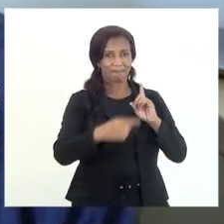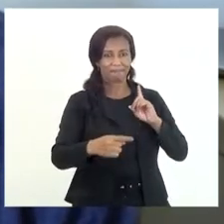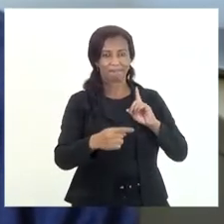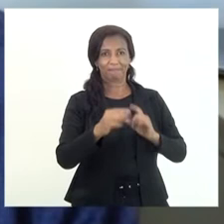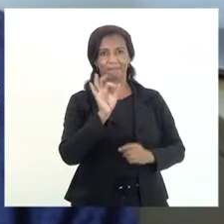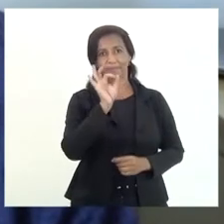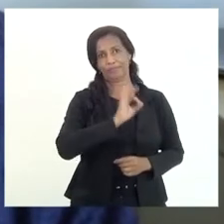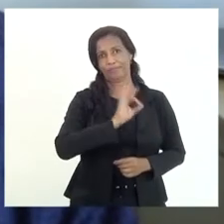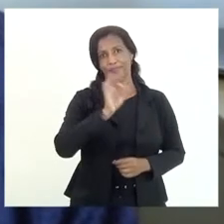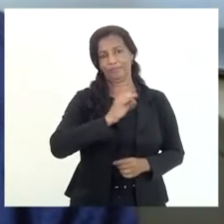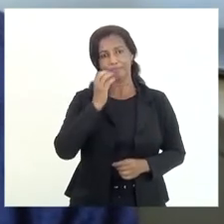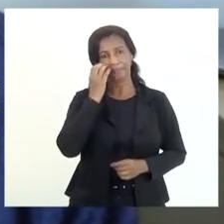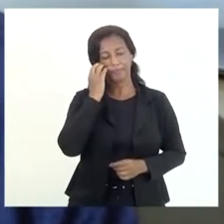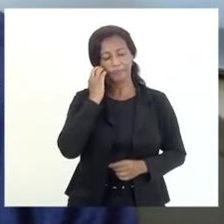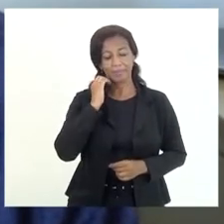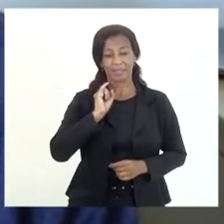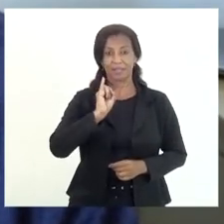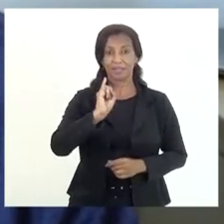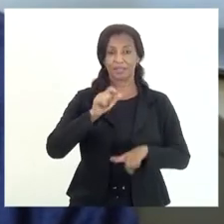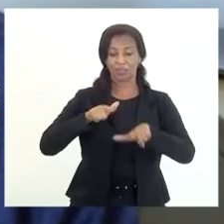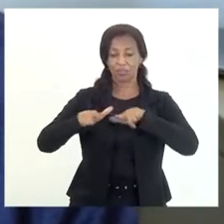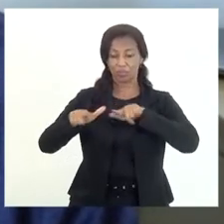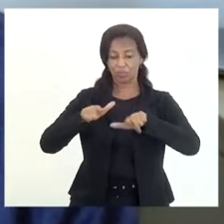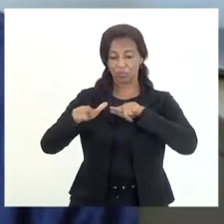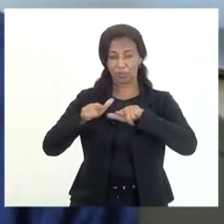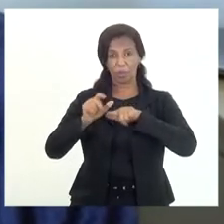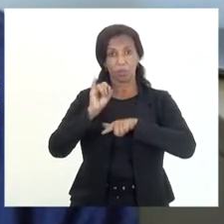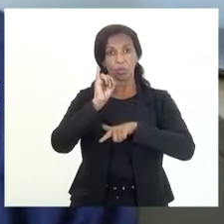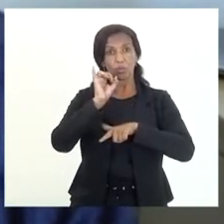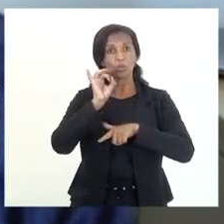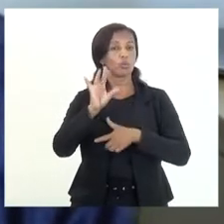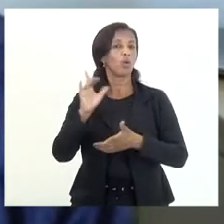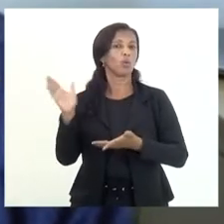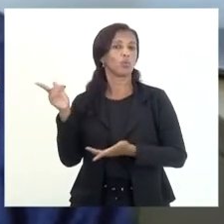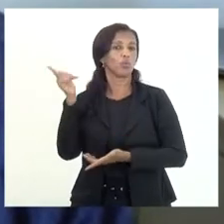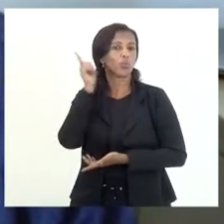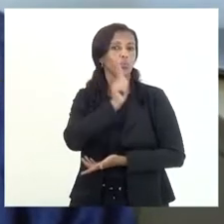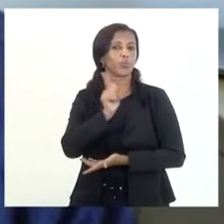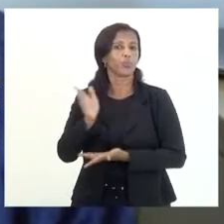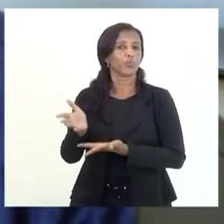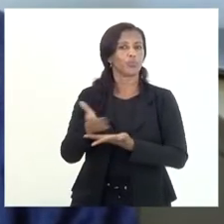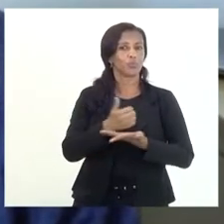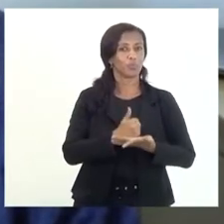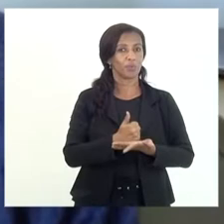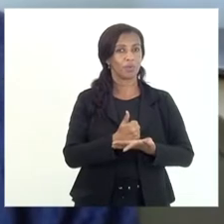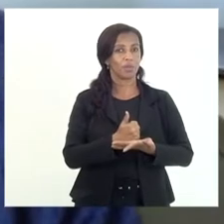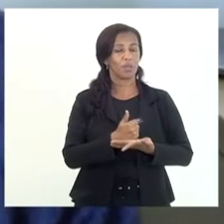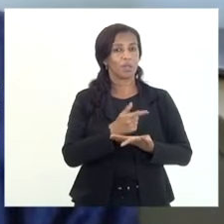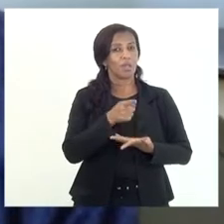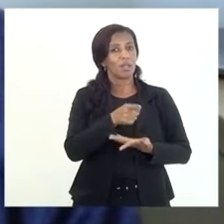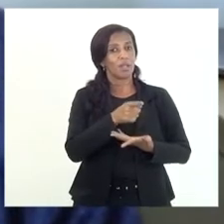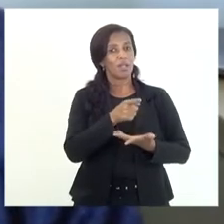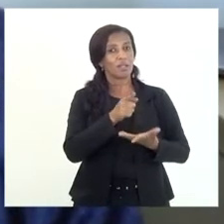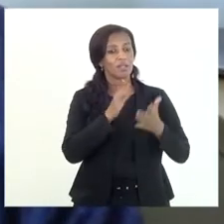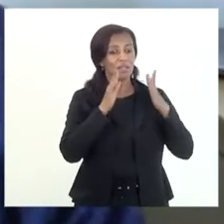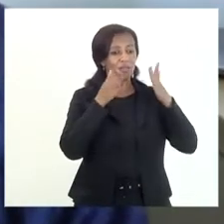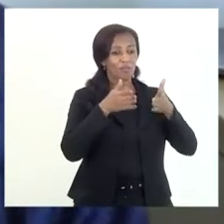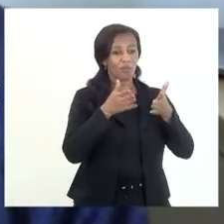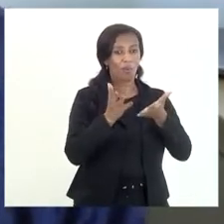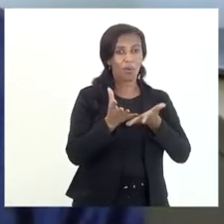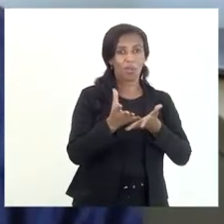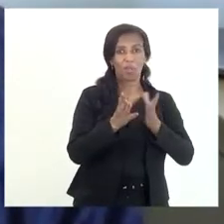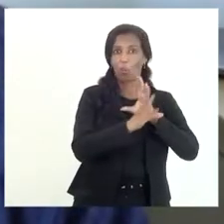então se a gente for trabalhar só com o que está recuperado esse enfoque contado vai ser